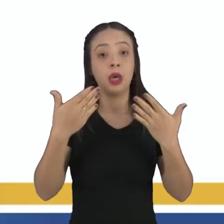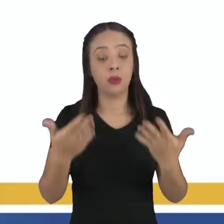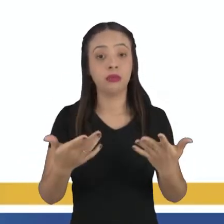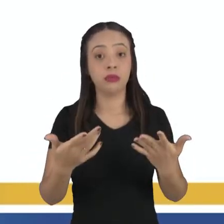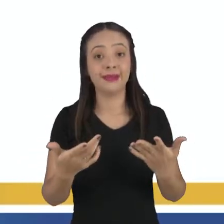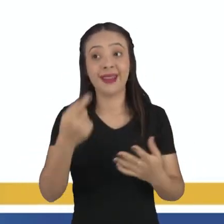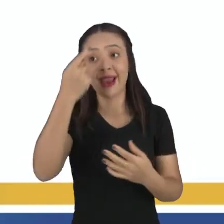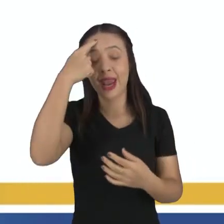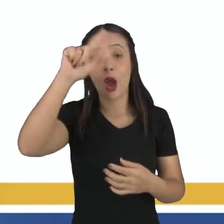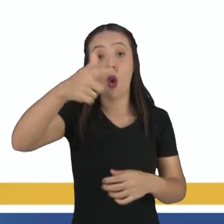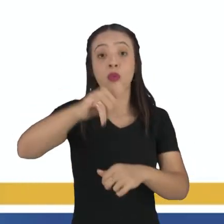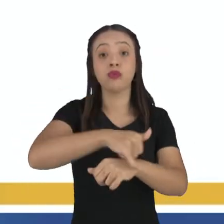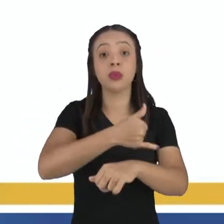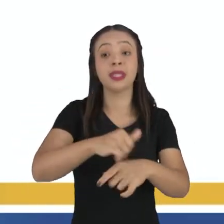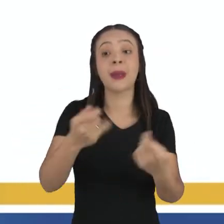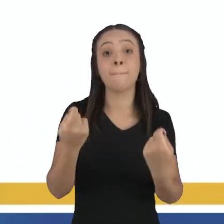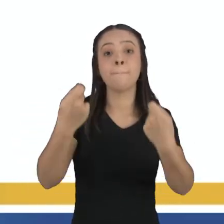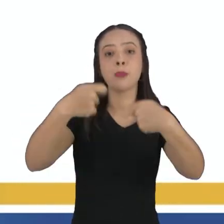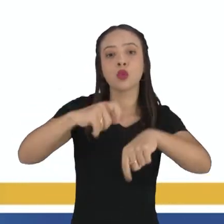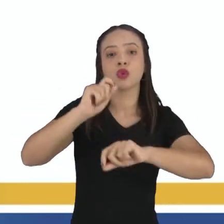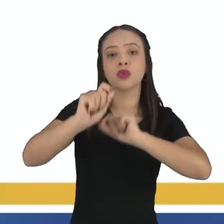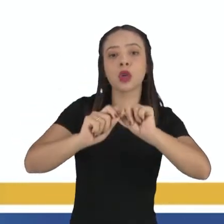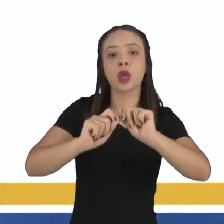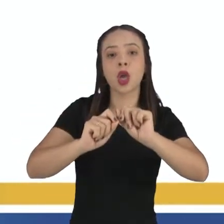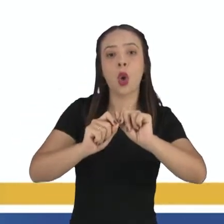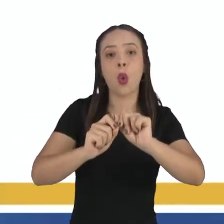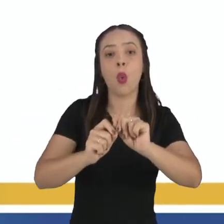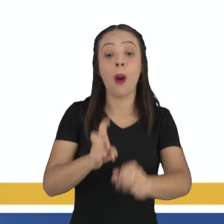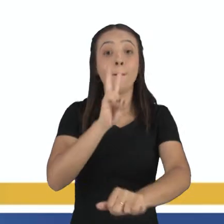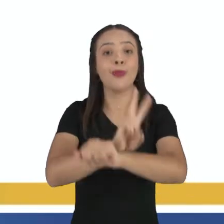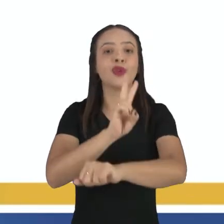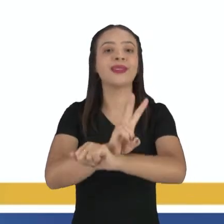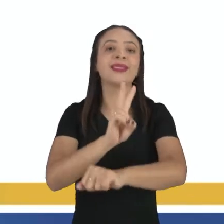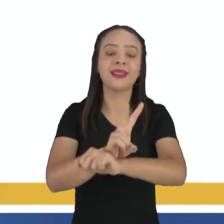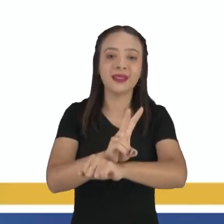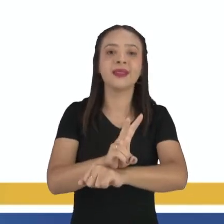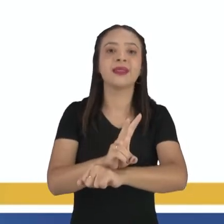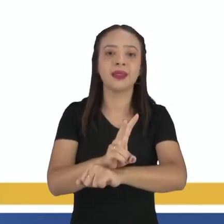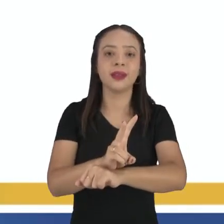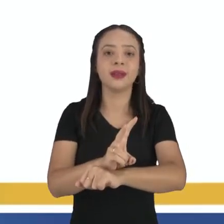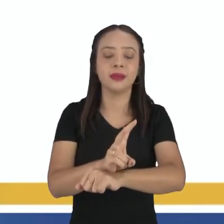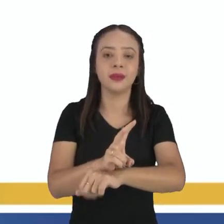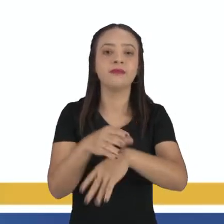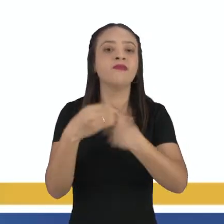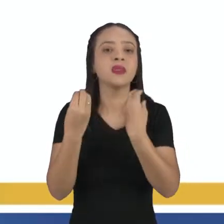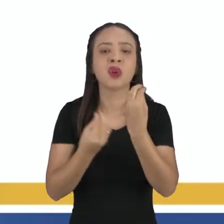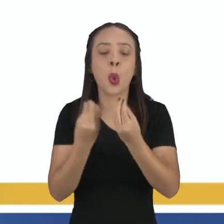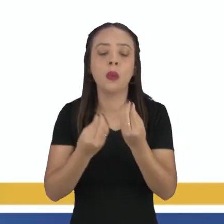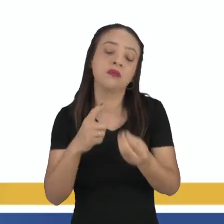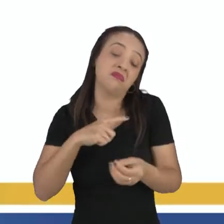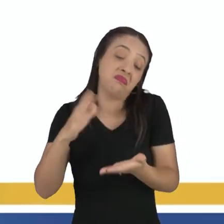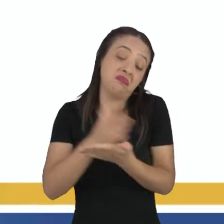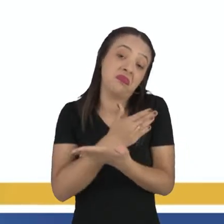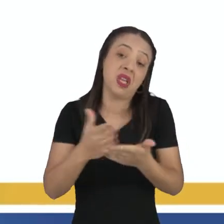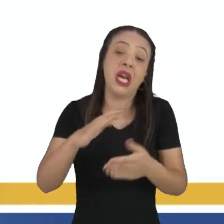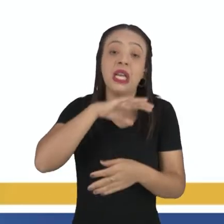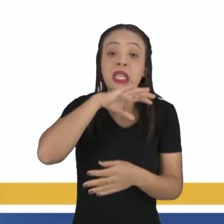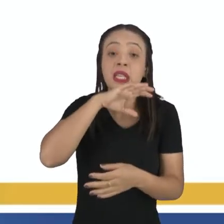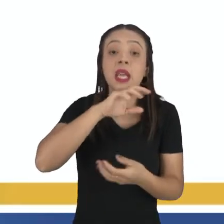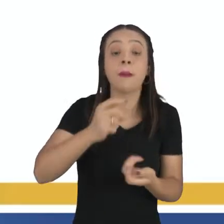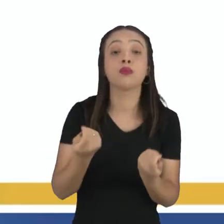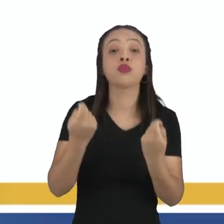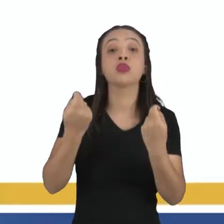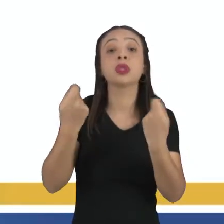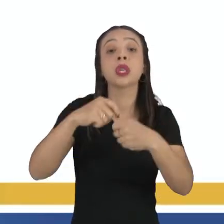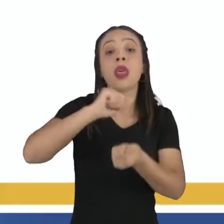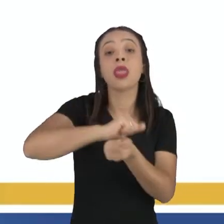outras estratégias para ter essa sustentação. Essa proteção que o sistema ósseo dá. Alguns animais, eles se adaptam